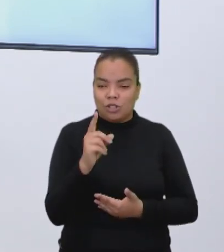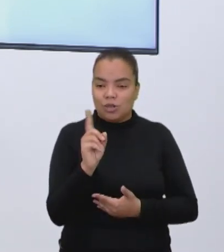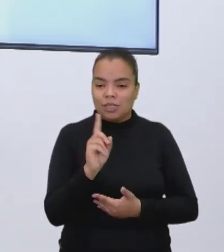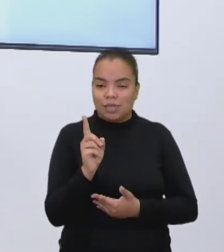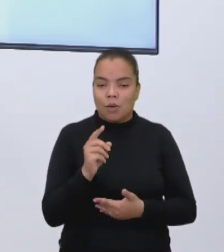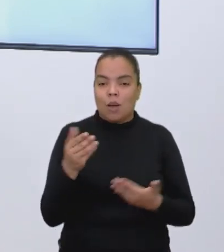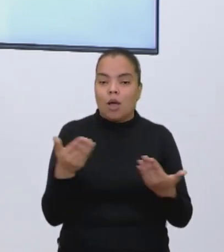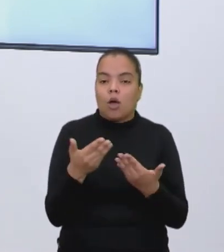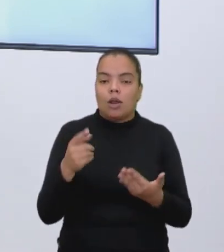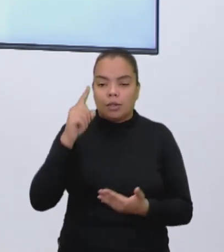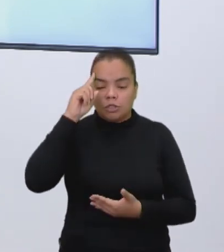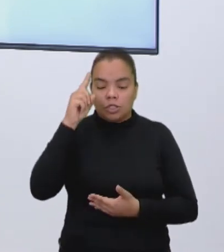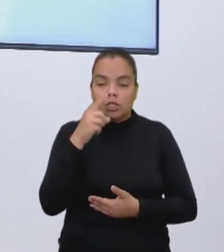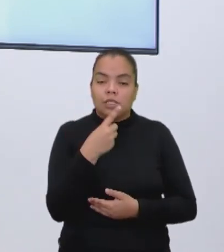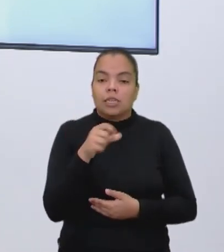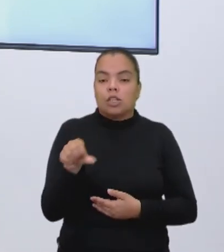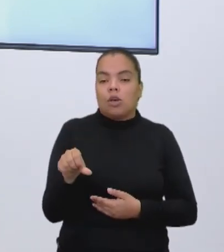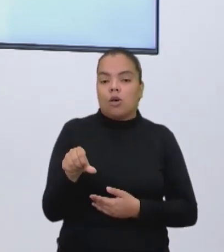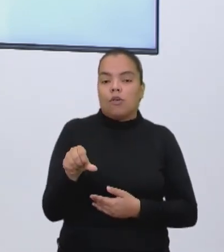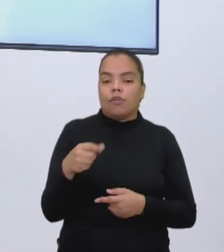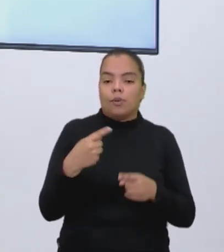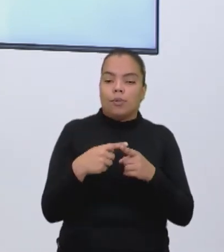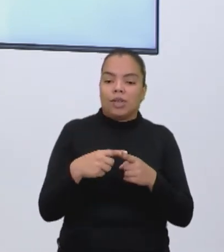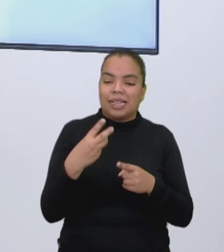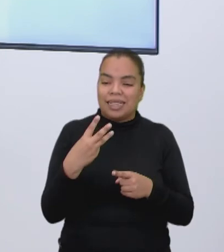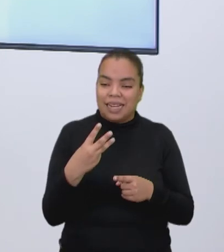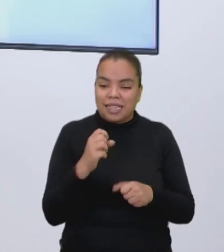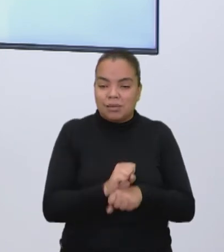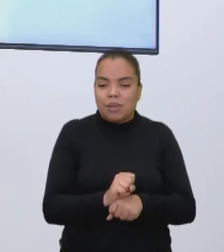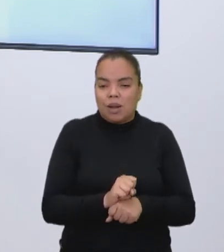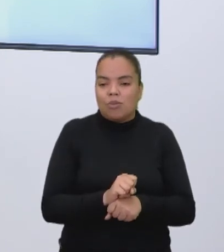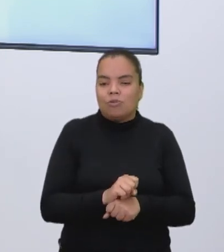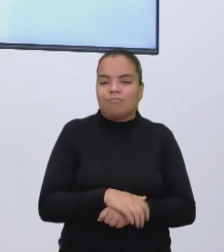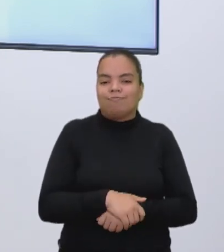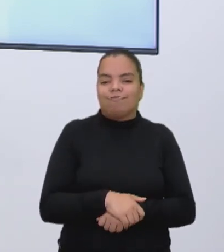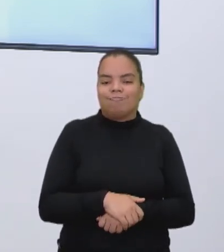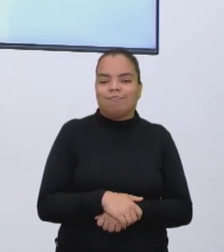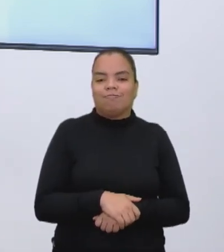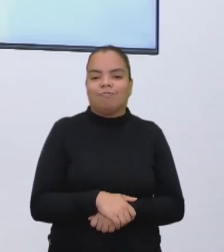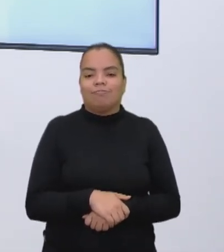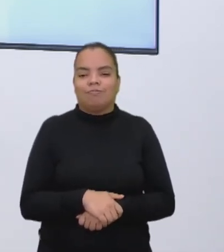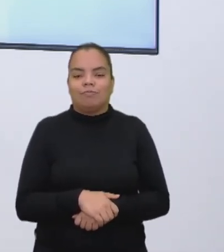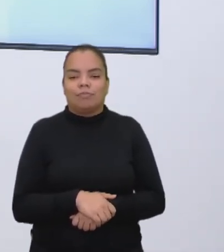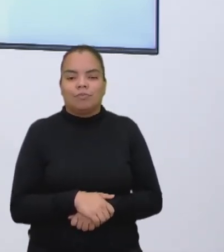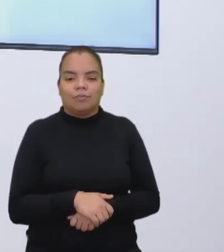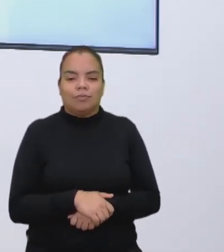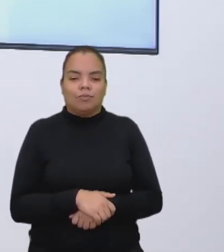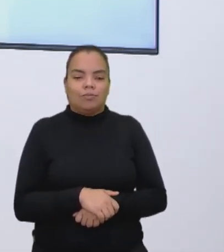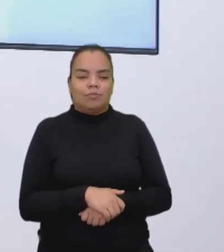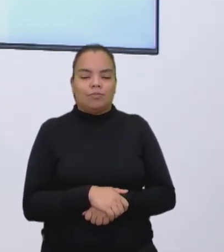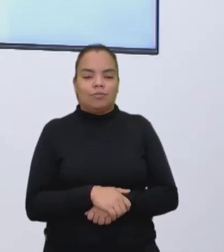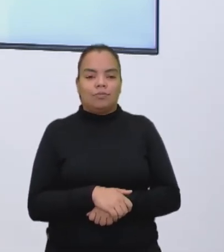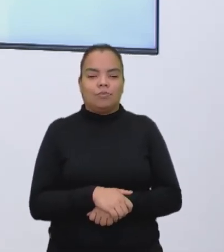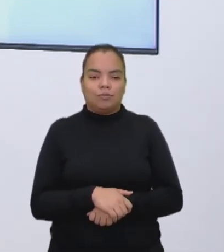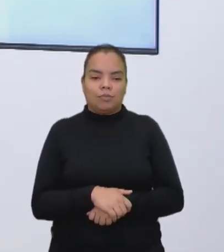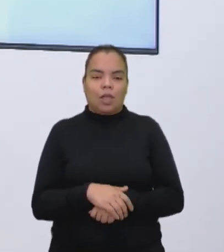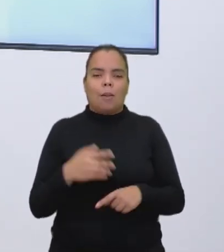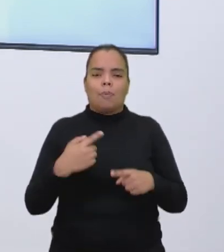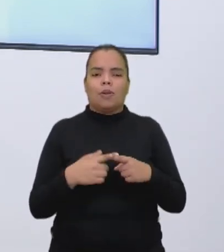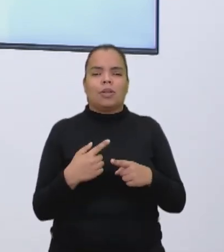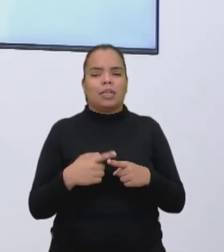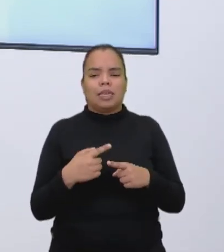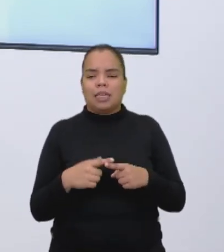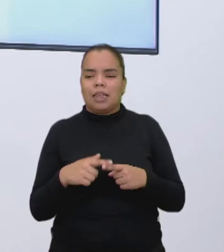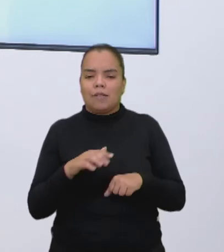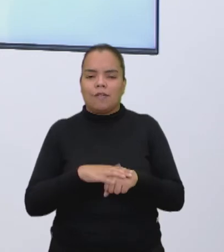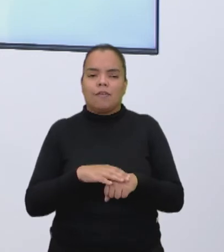19 dias. Porque 3 ela ficou parada. 19 dias. Aí, vocês podem falar, ah, mas por que não fez no final de semana,